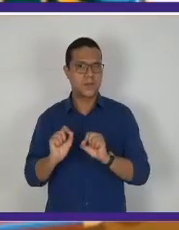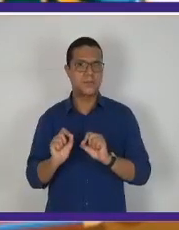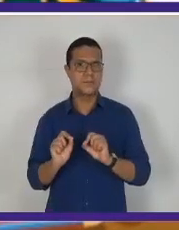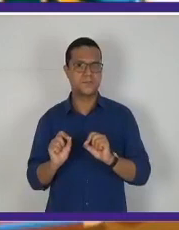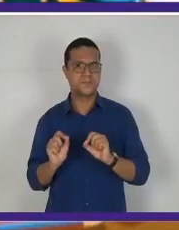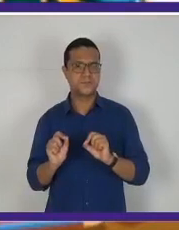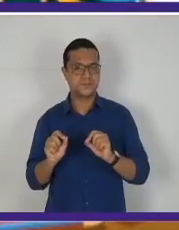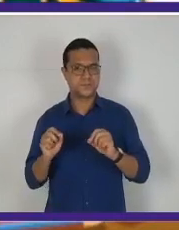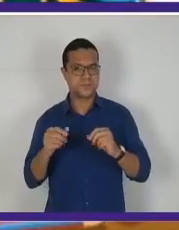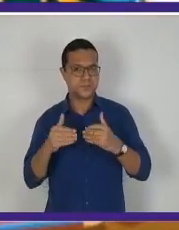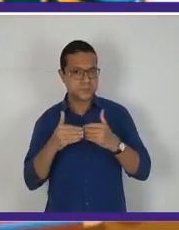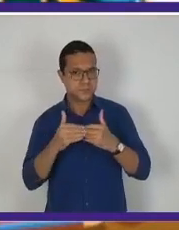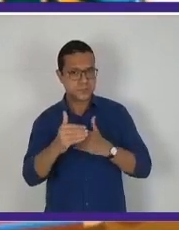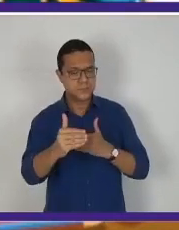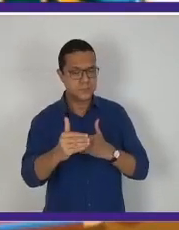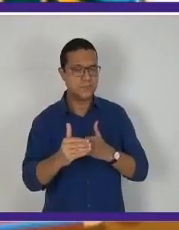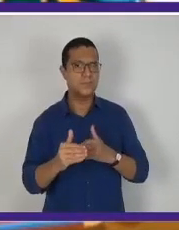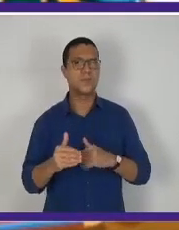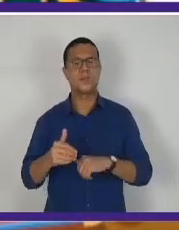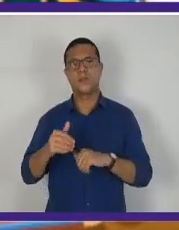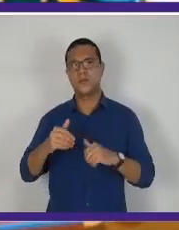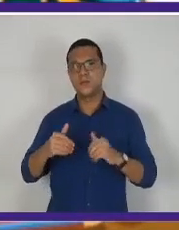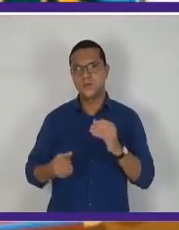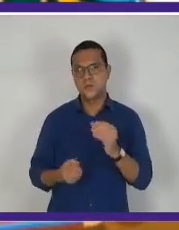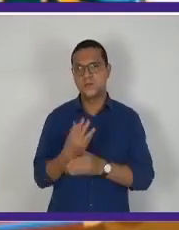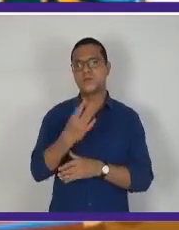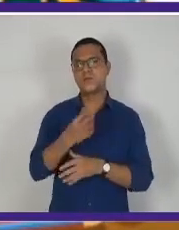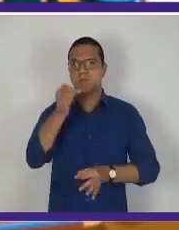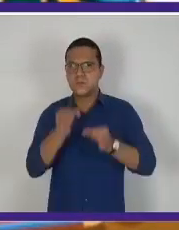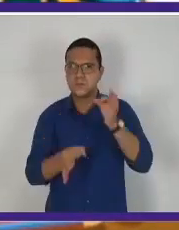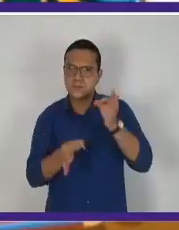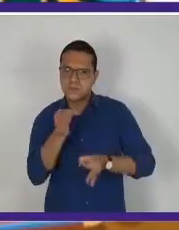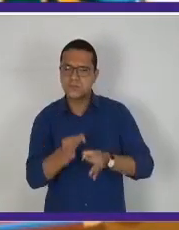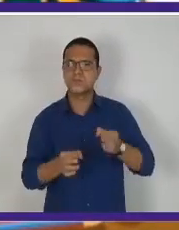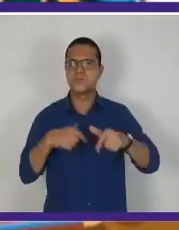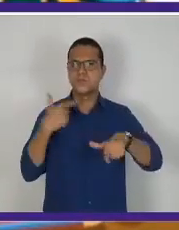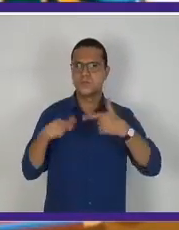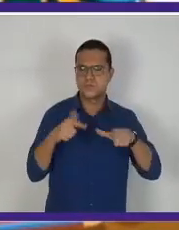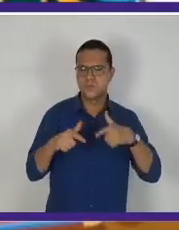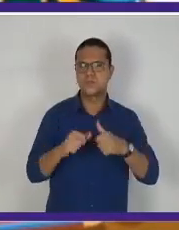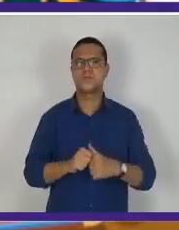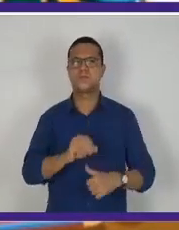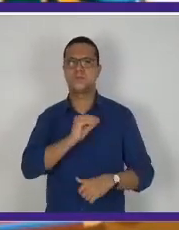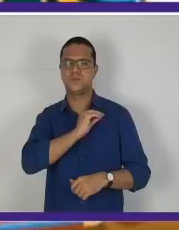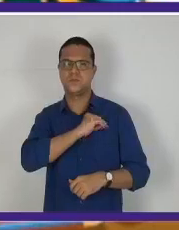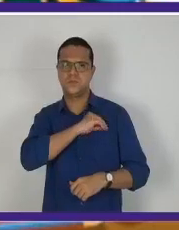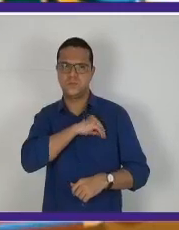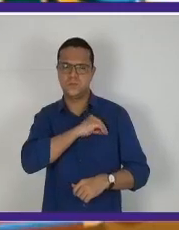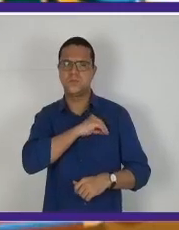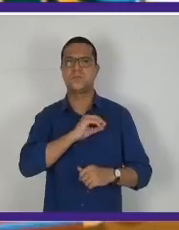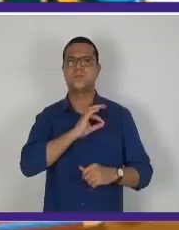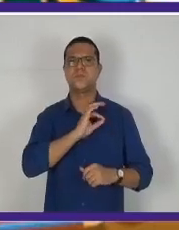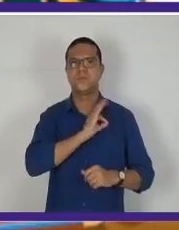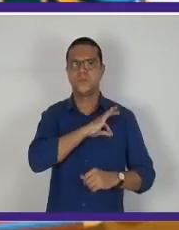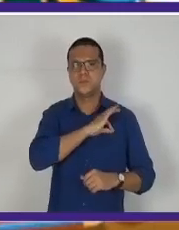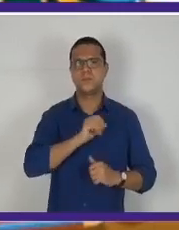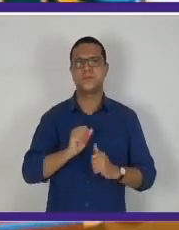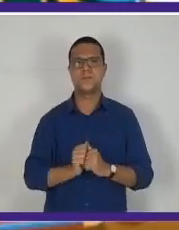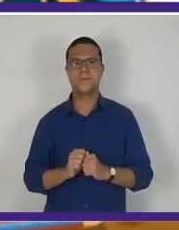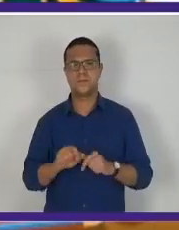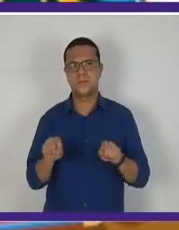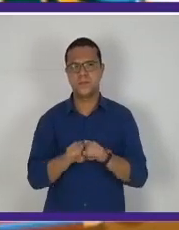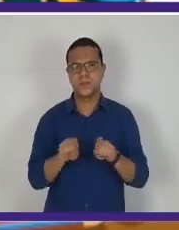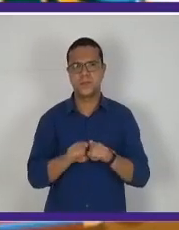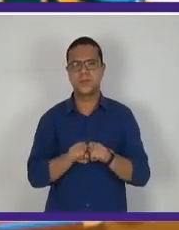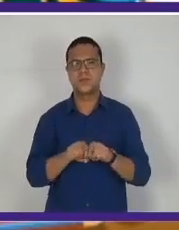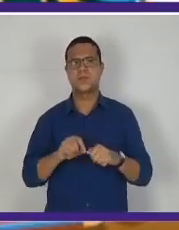Constituição que surgiu a Justiça do Trabalho, o salário mínimo, a proibição do trabalho infantil, a jornada de oito